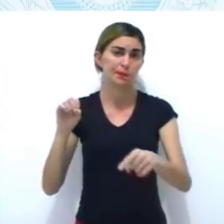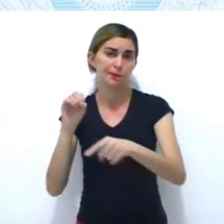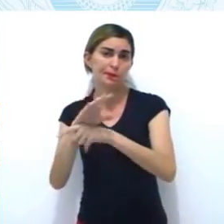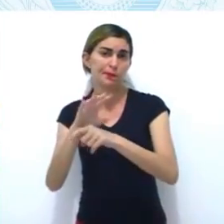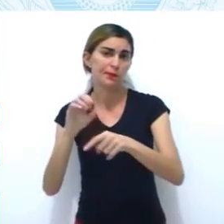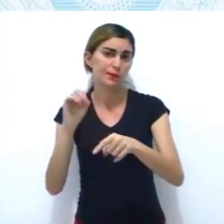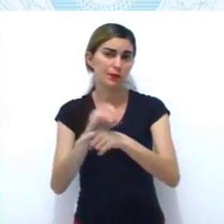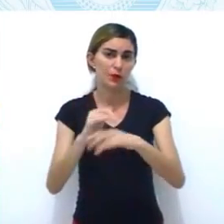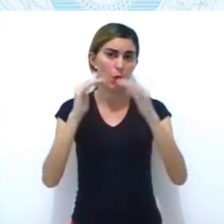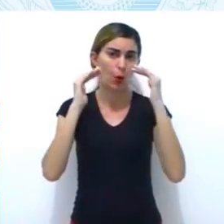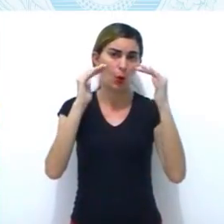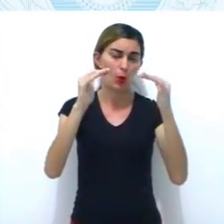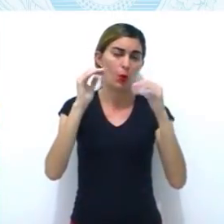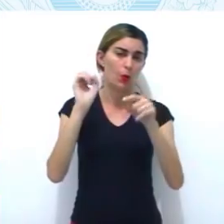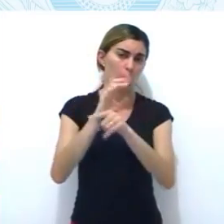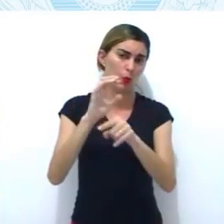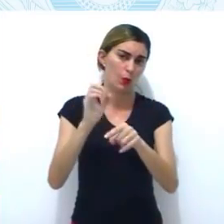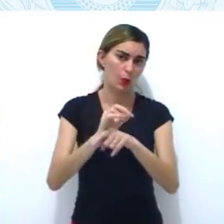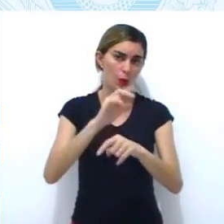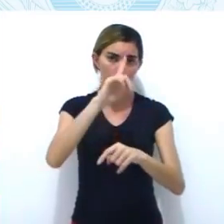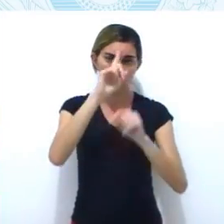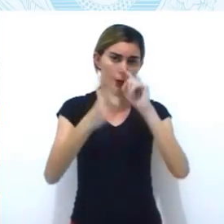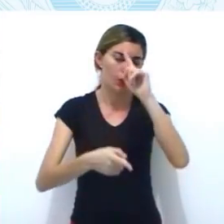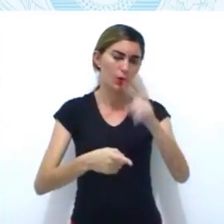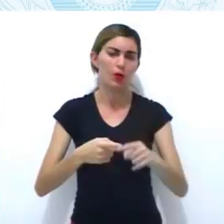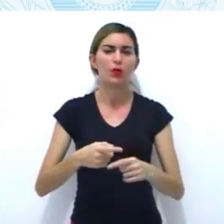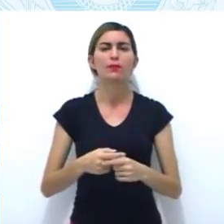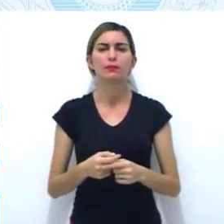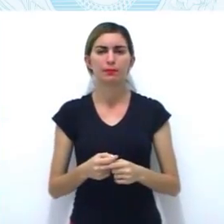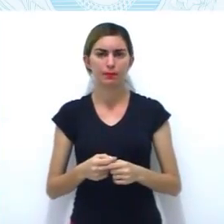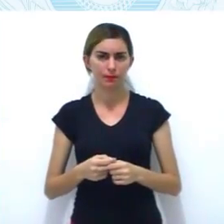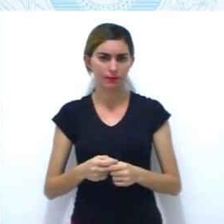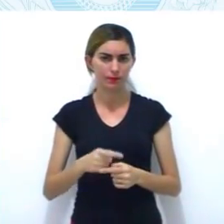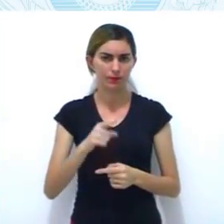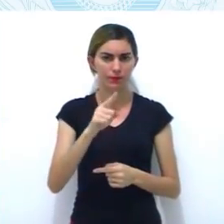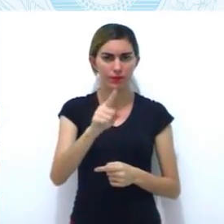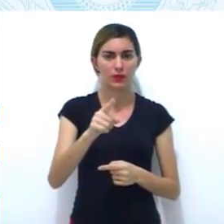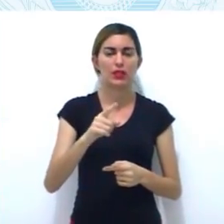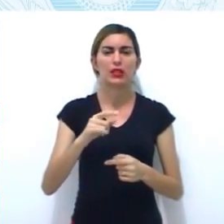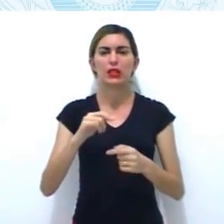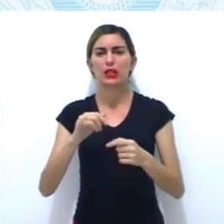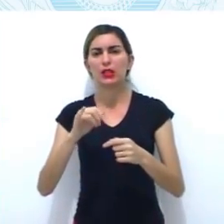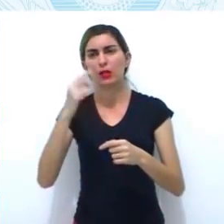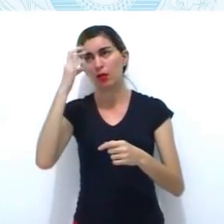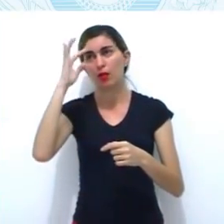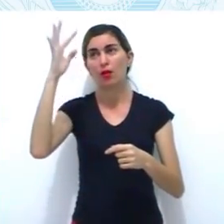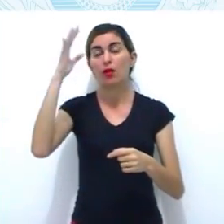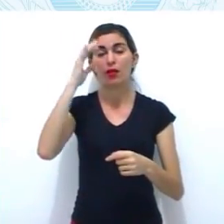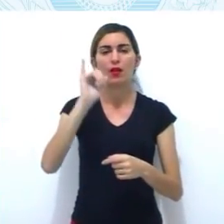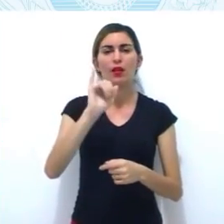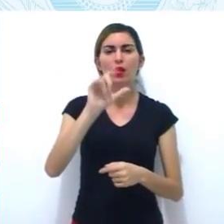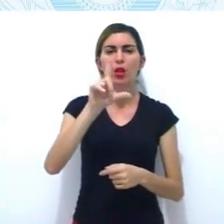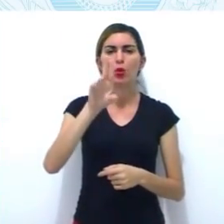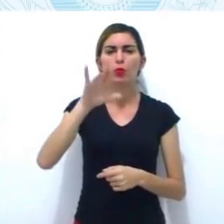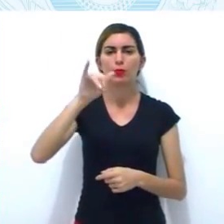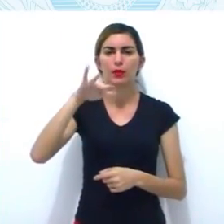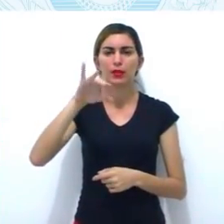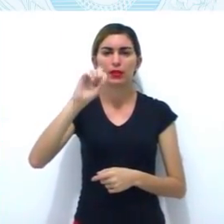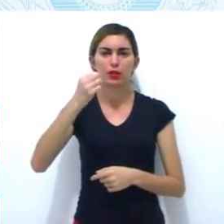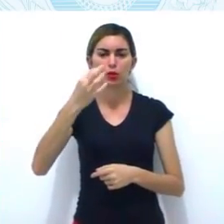desobedecesse a exorda da coroa. Influência dos ideais do iluminismo,